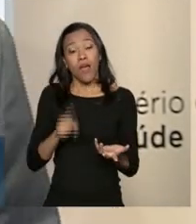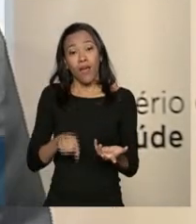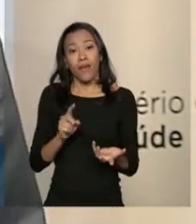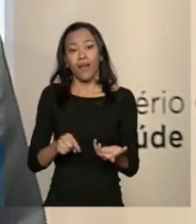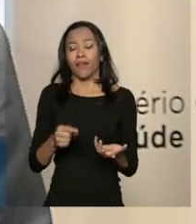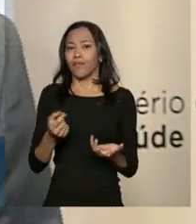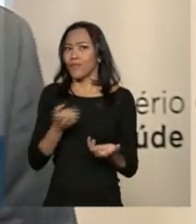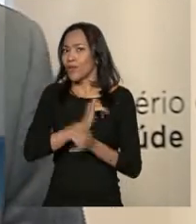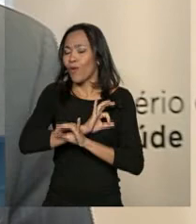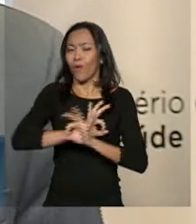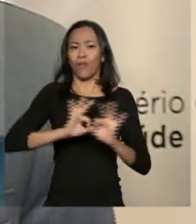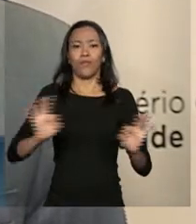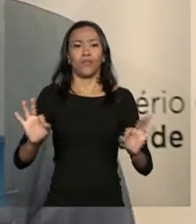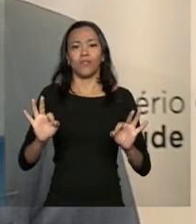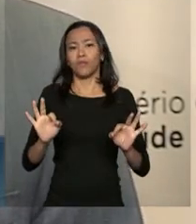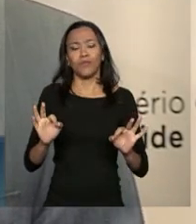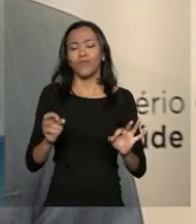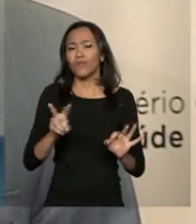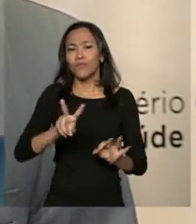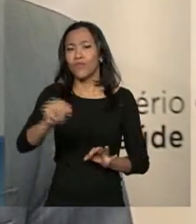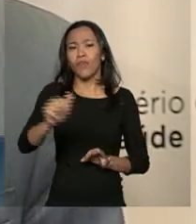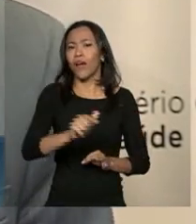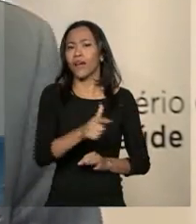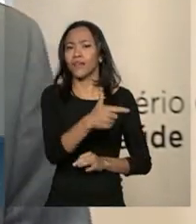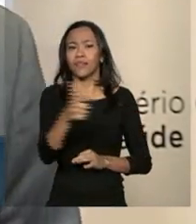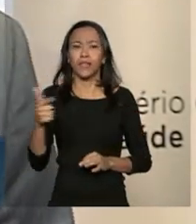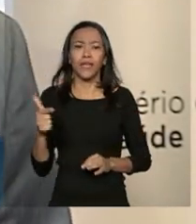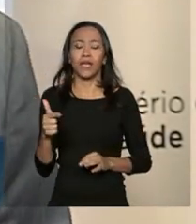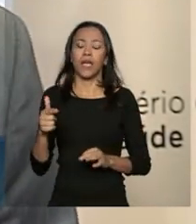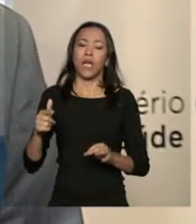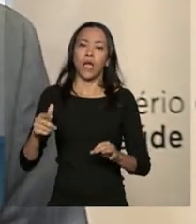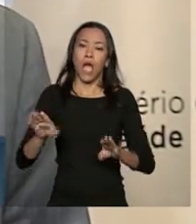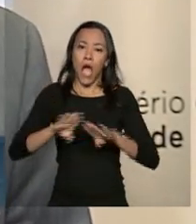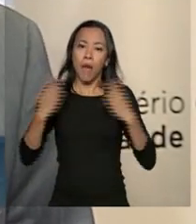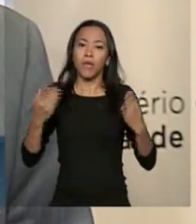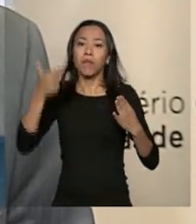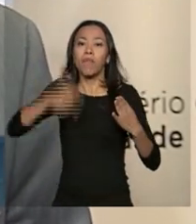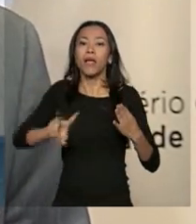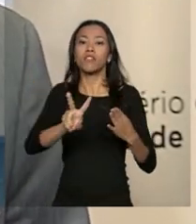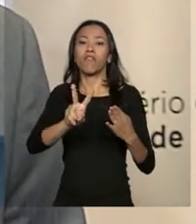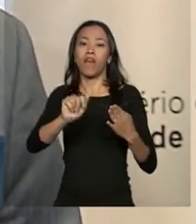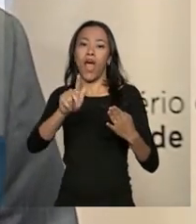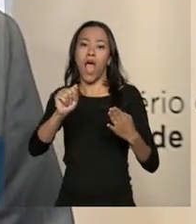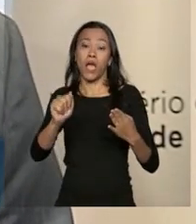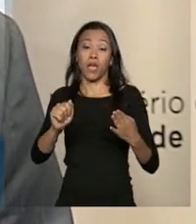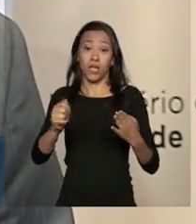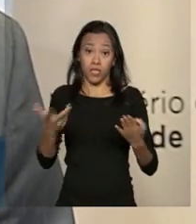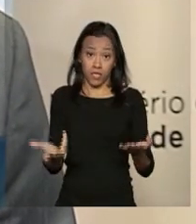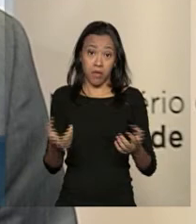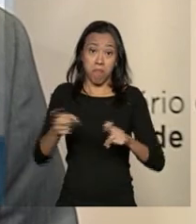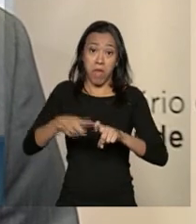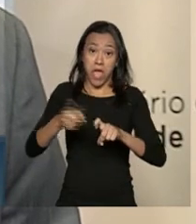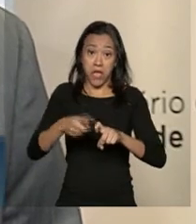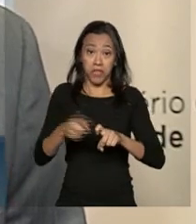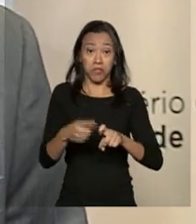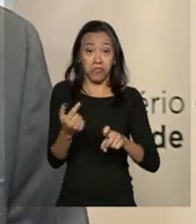nenhuma, grande novidade. Então não haverá abertura de vagas para médicos intercambistas